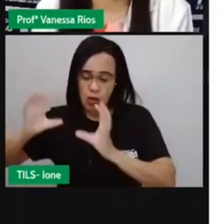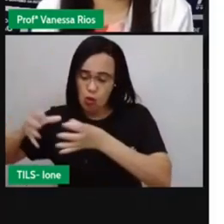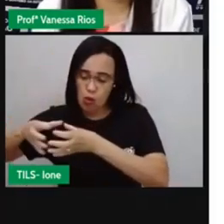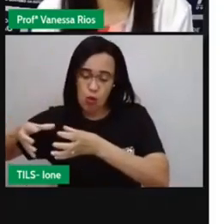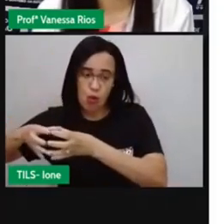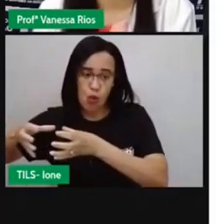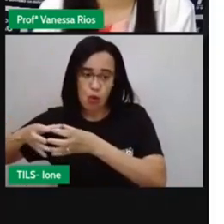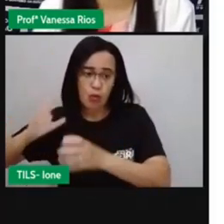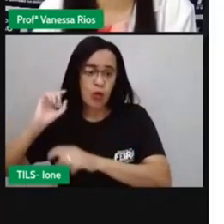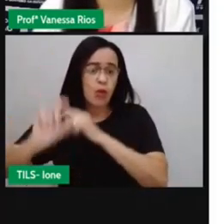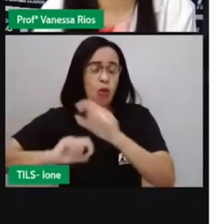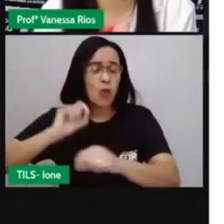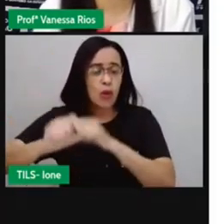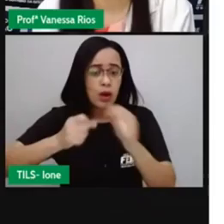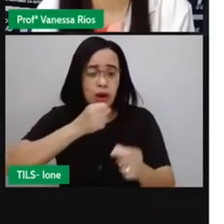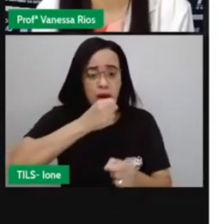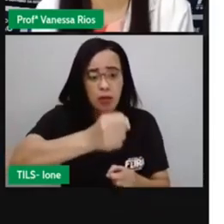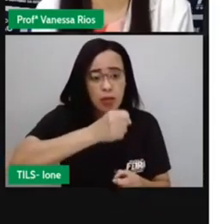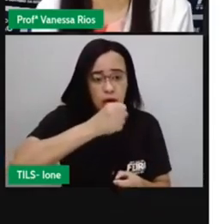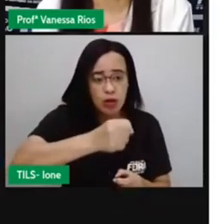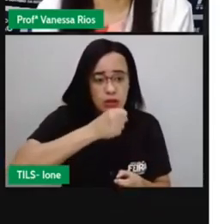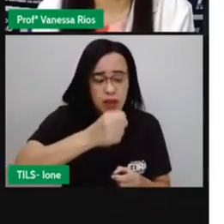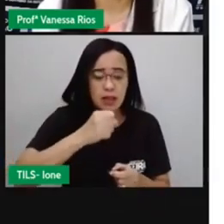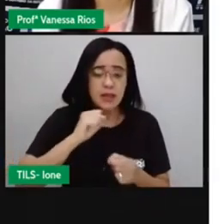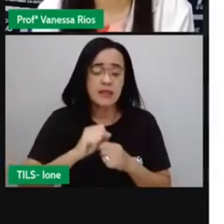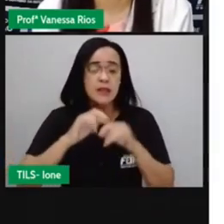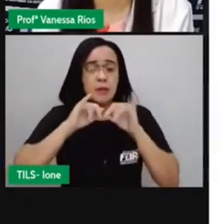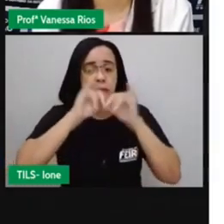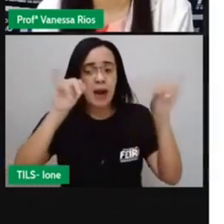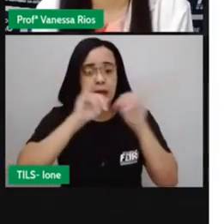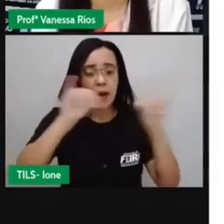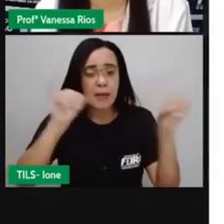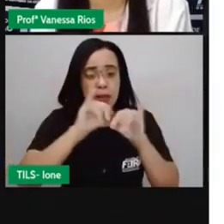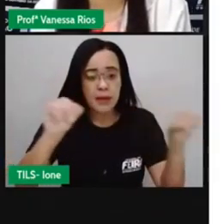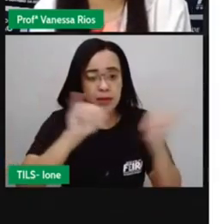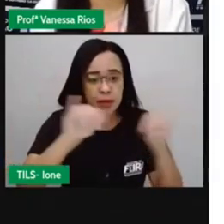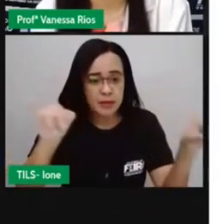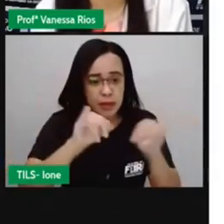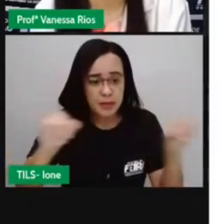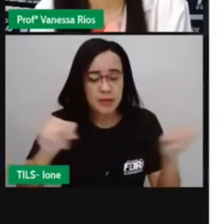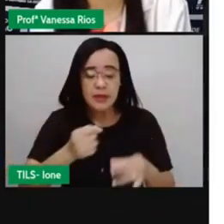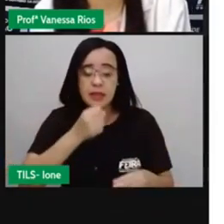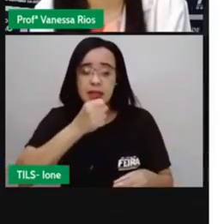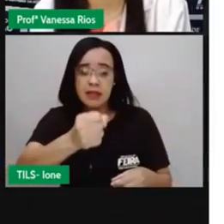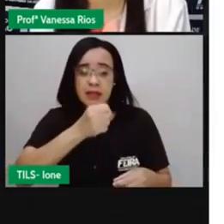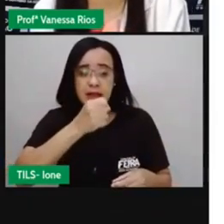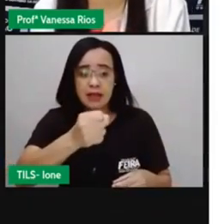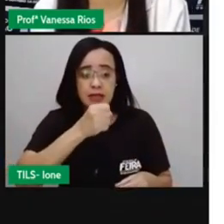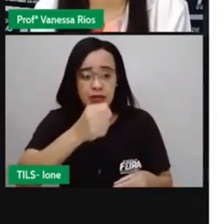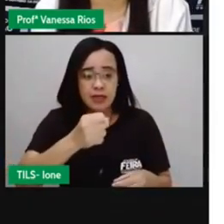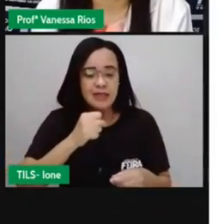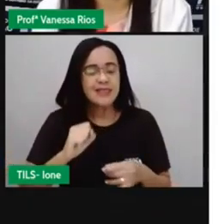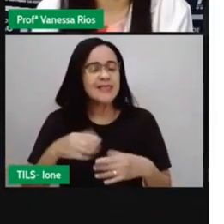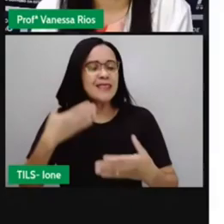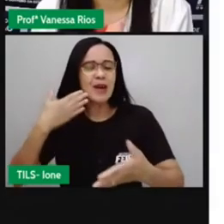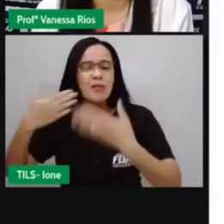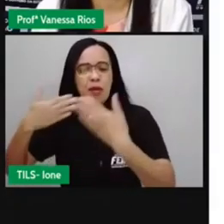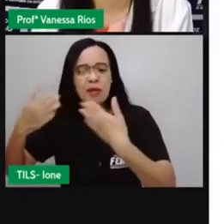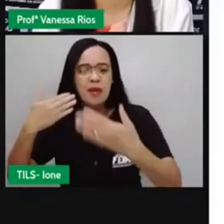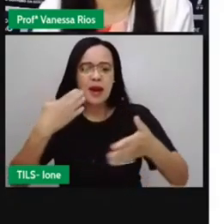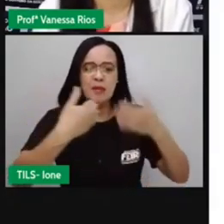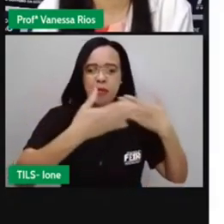reportagem, já estudamos sobre notícia, sobre entrevista e também sobre resenha.